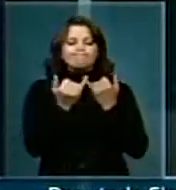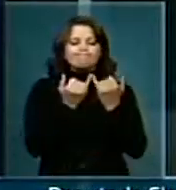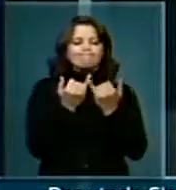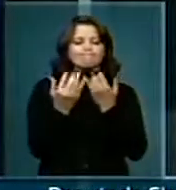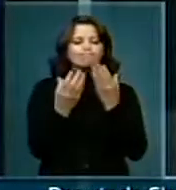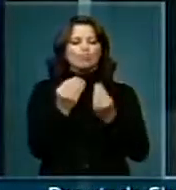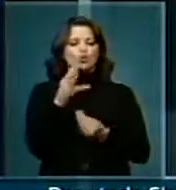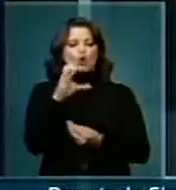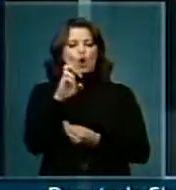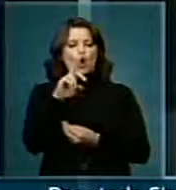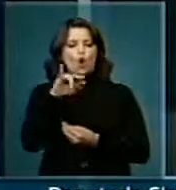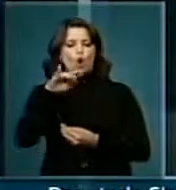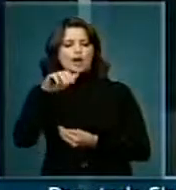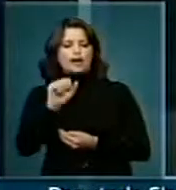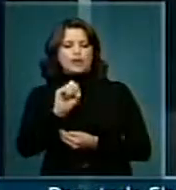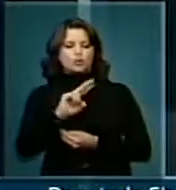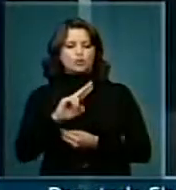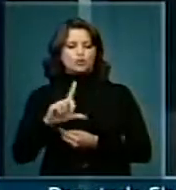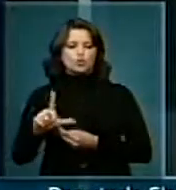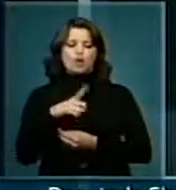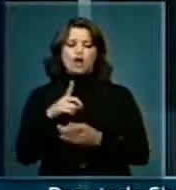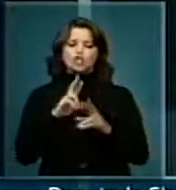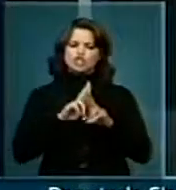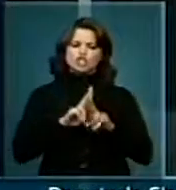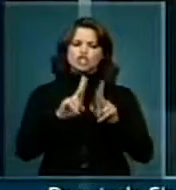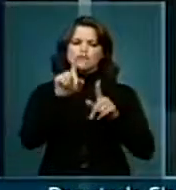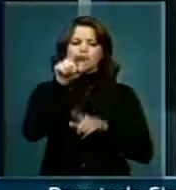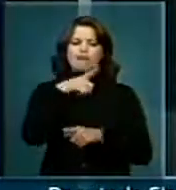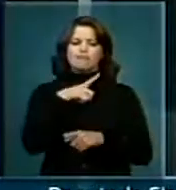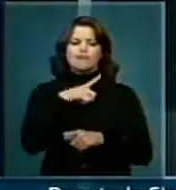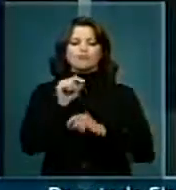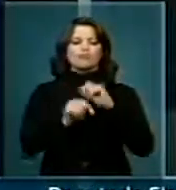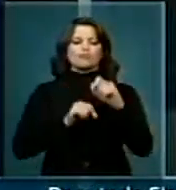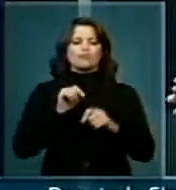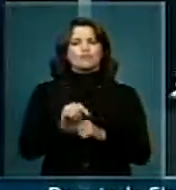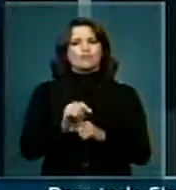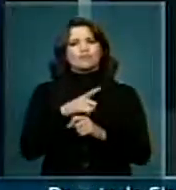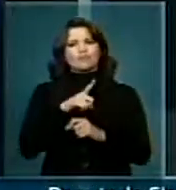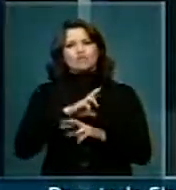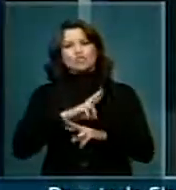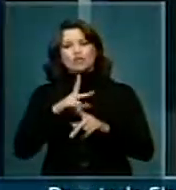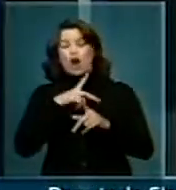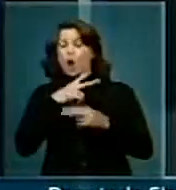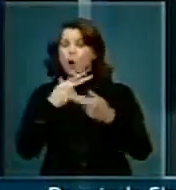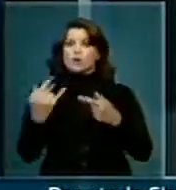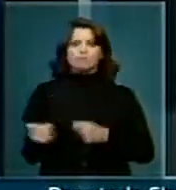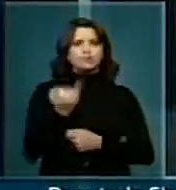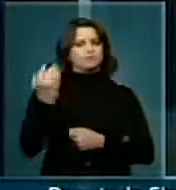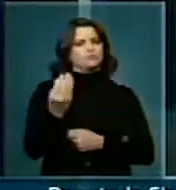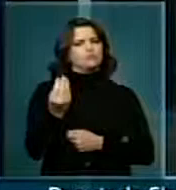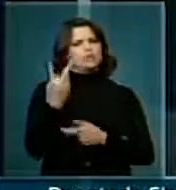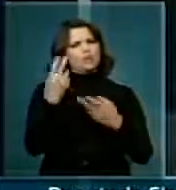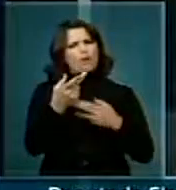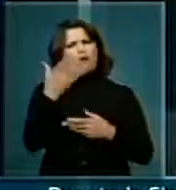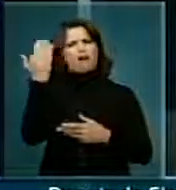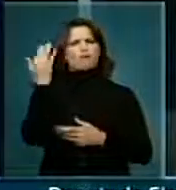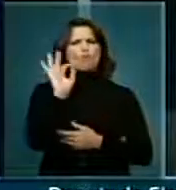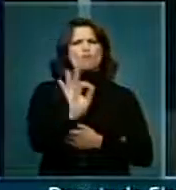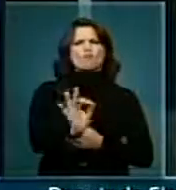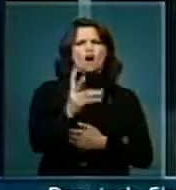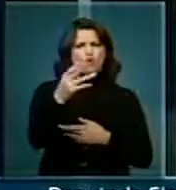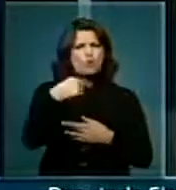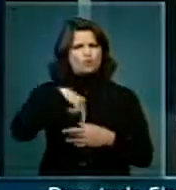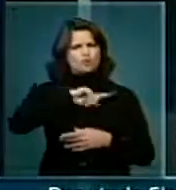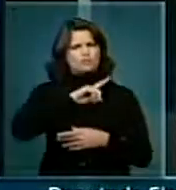com a Coreia do Sul. A diferença é que lá houve um fato preponderante. Como eles não tinham, como